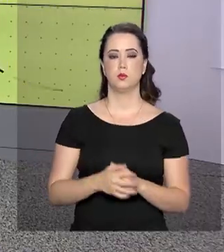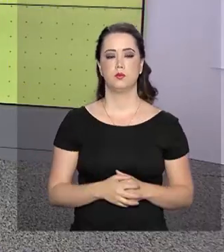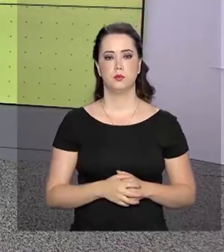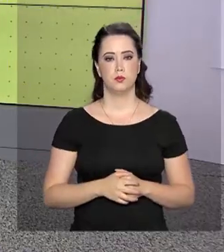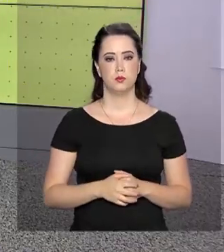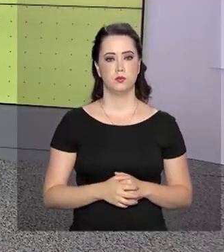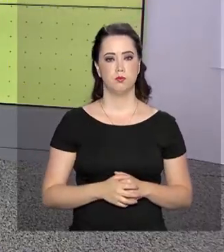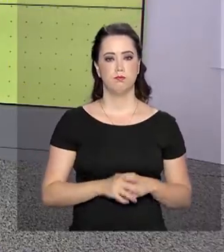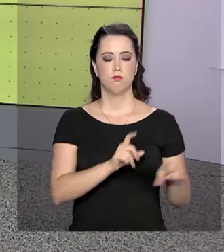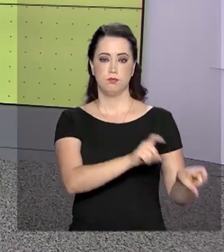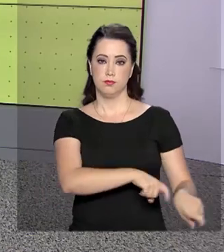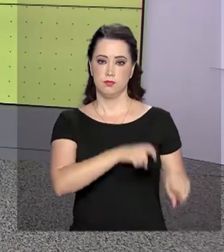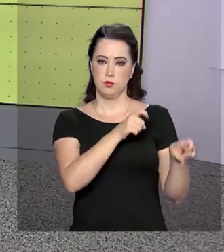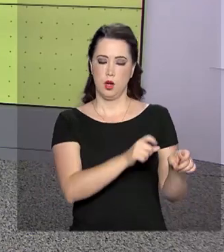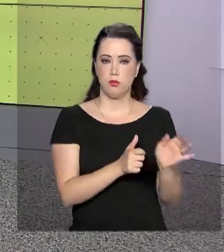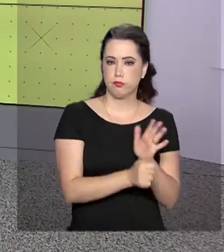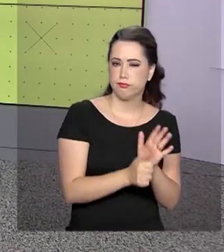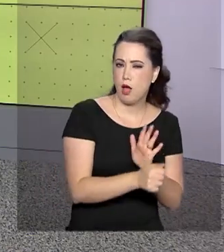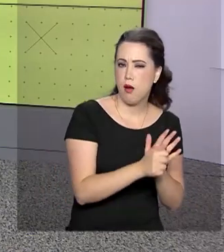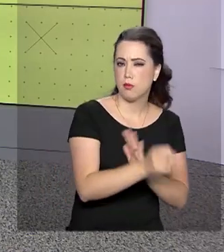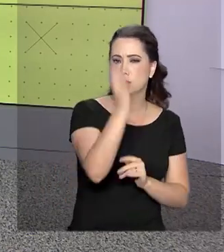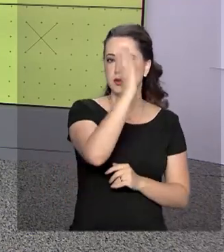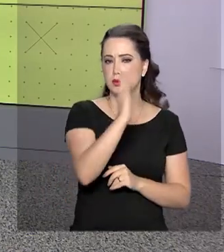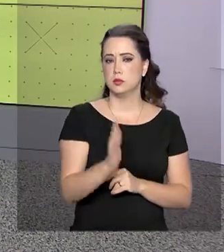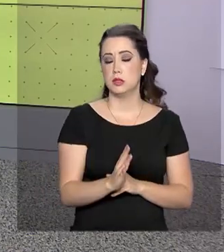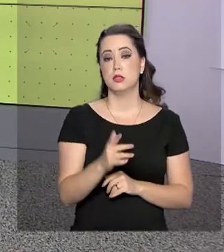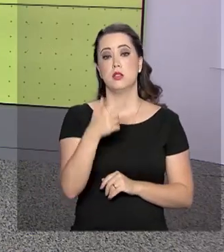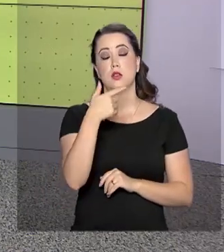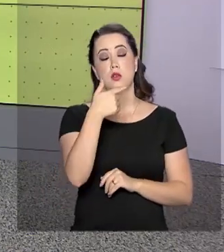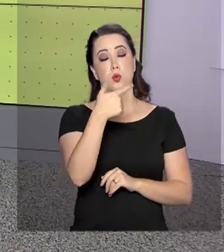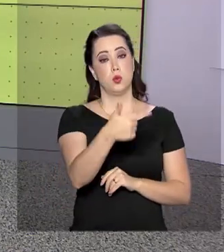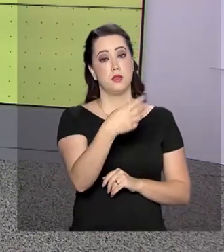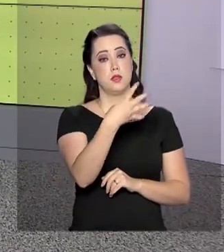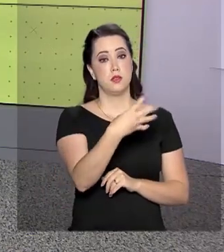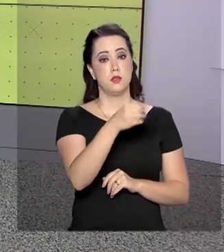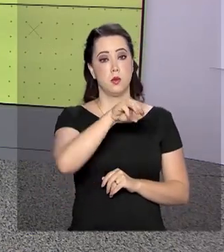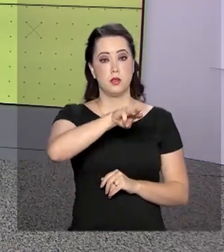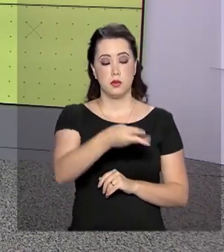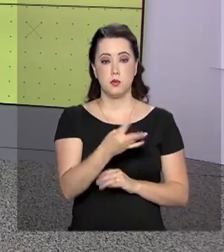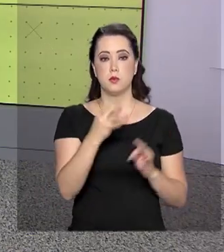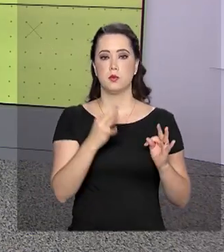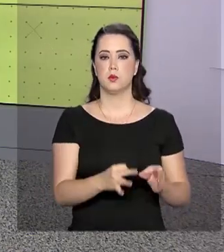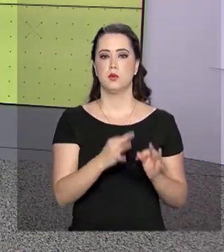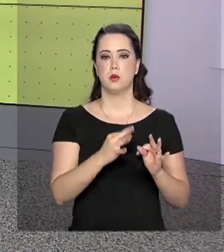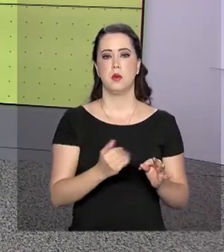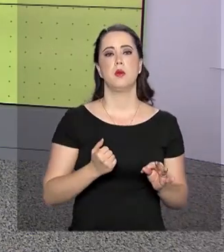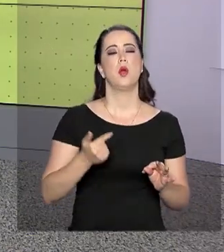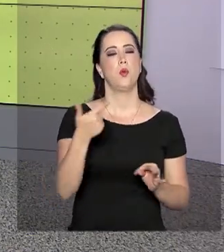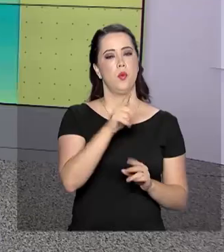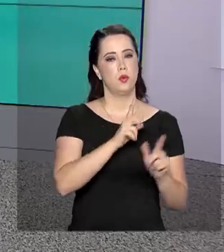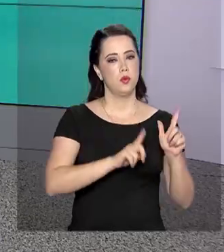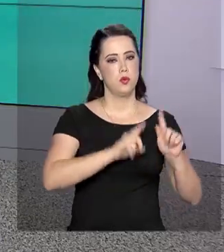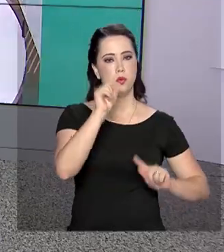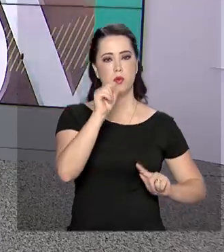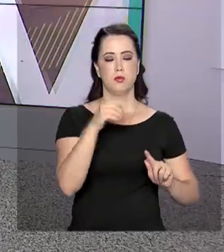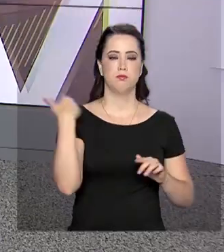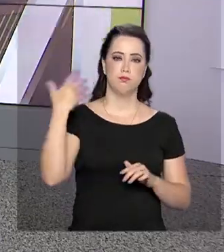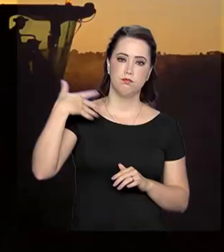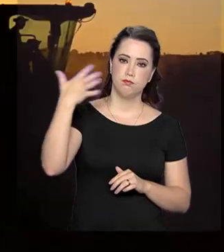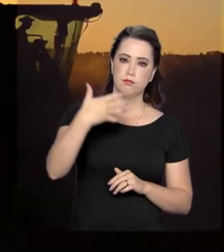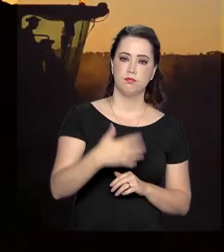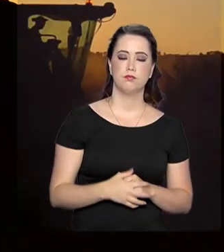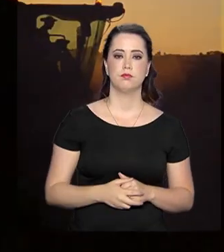A produção de grãos no Brasil deve chegar a 240 milhões de toneladas. É mais um recorde da série histórica.